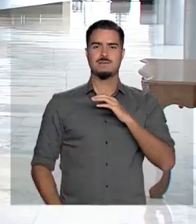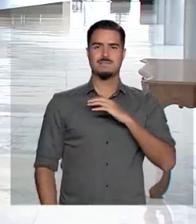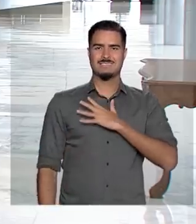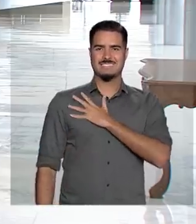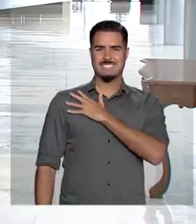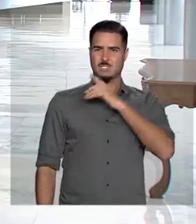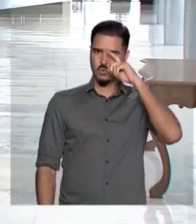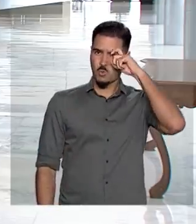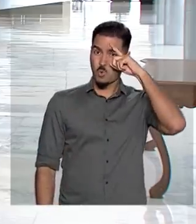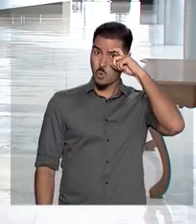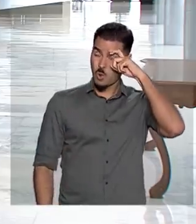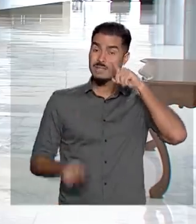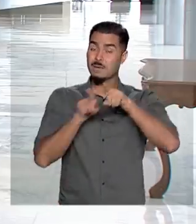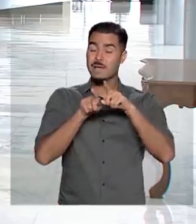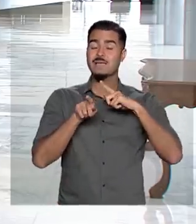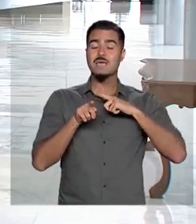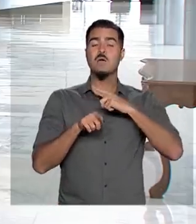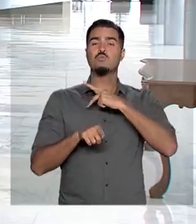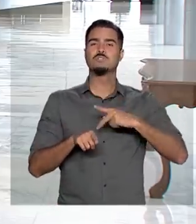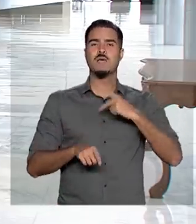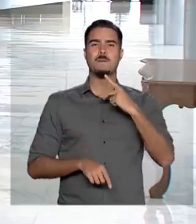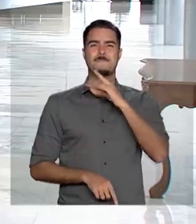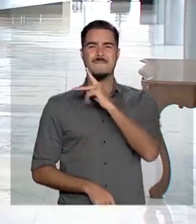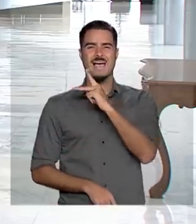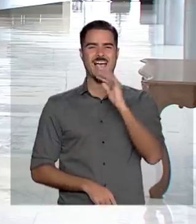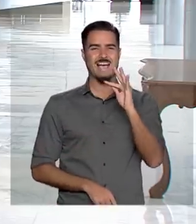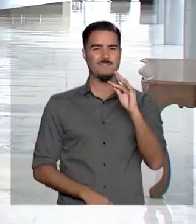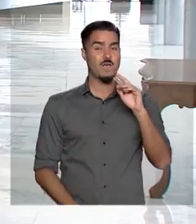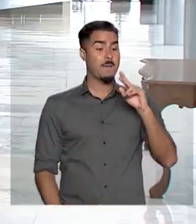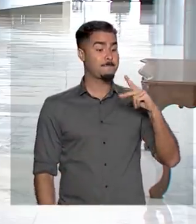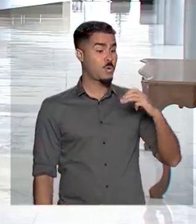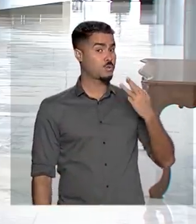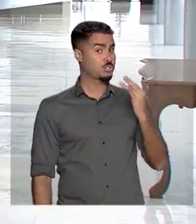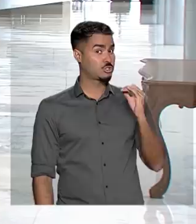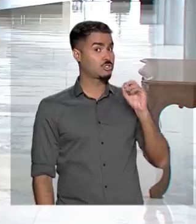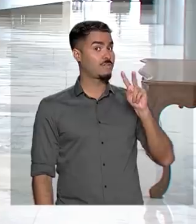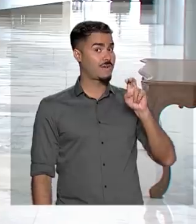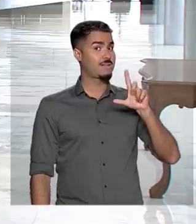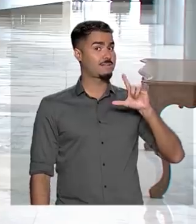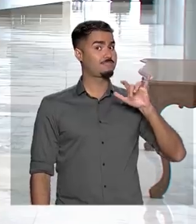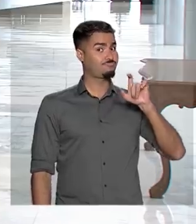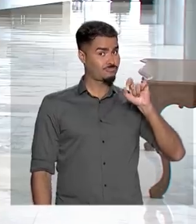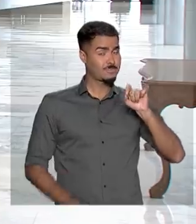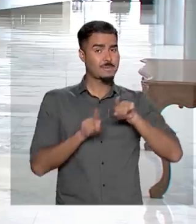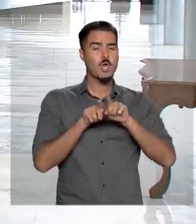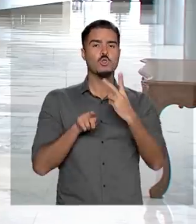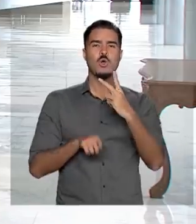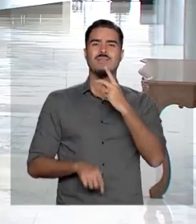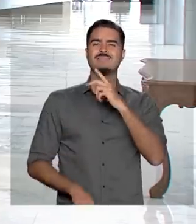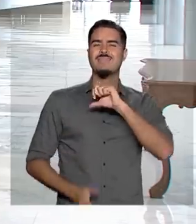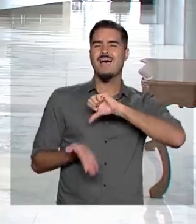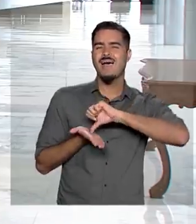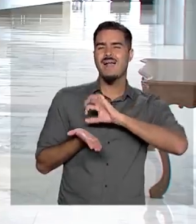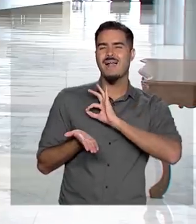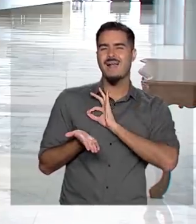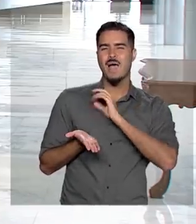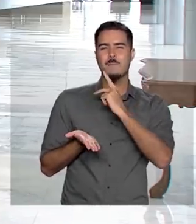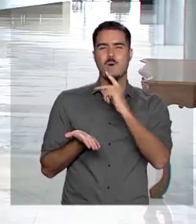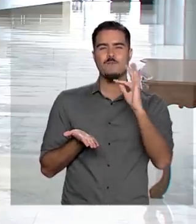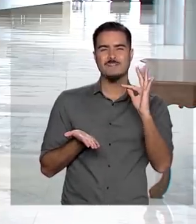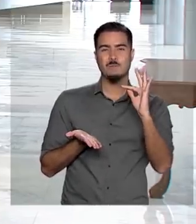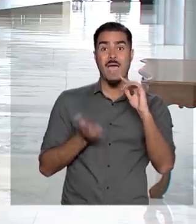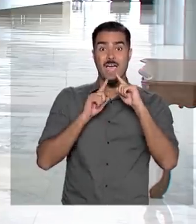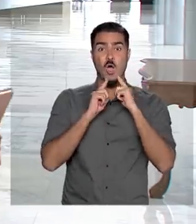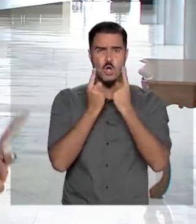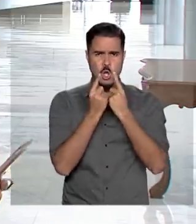diretor-geral da Polícia Federal, Maurício Valeixo, e com dois delegados da Polícia Federal. Todas as reuniões do presidente Jair